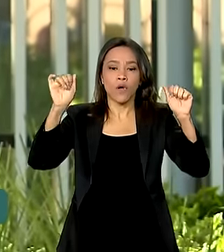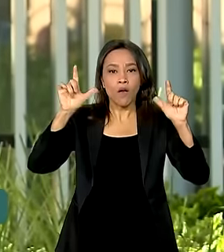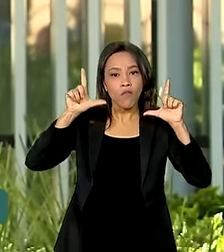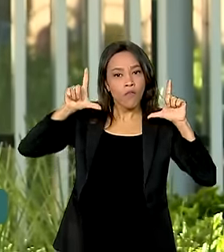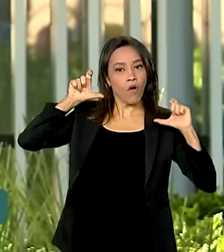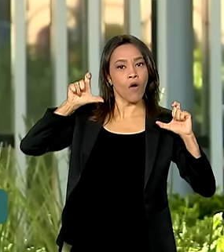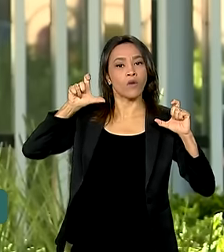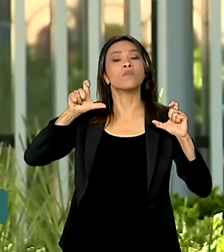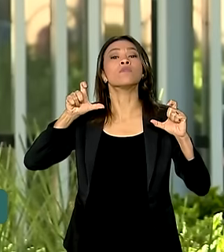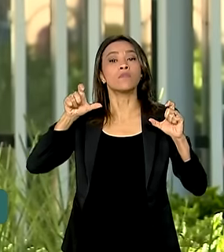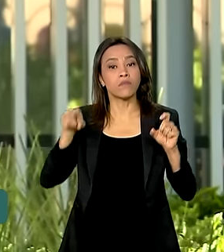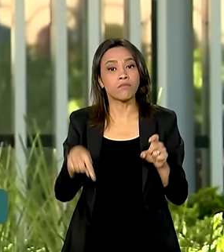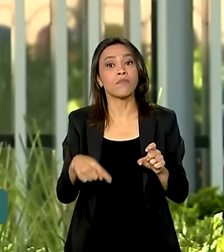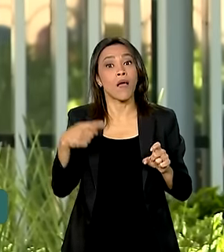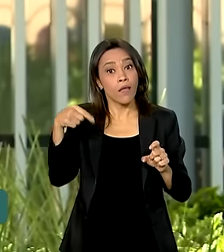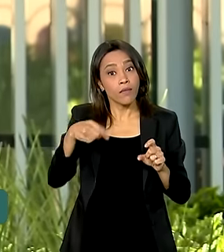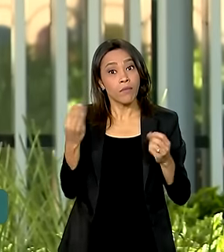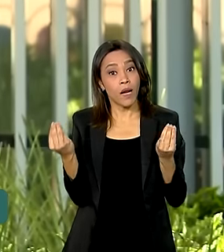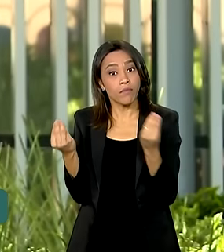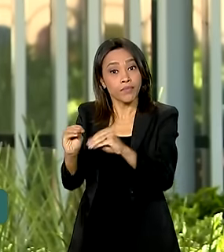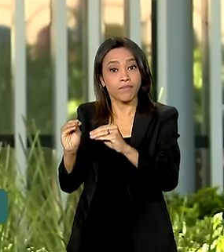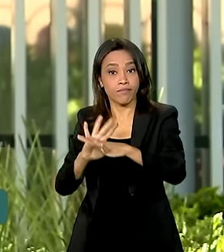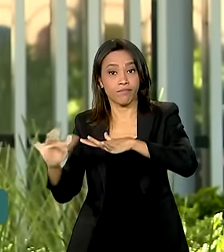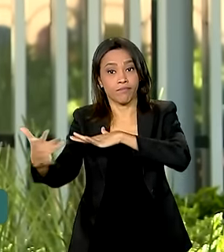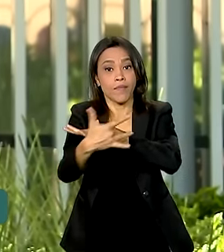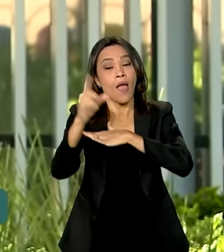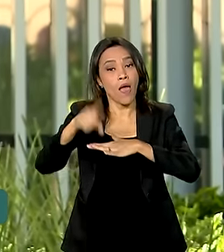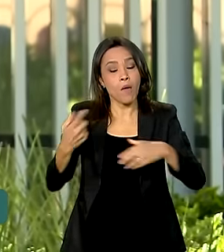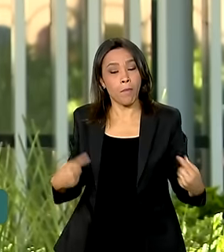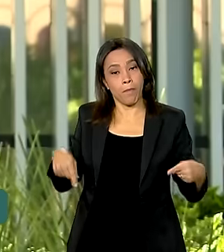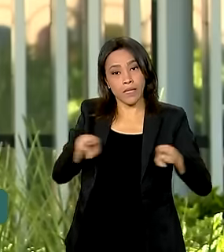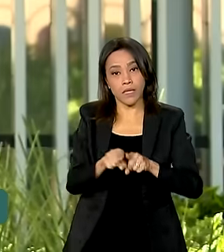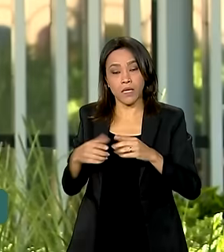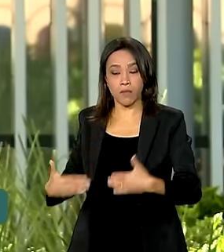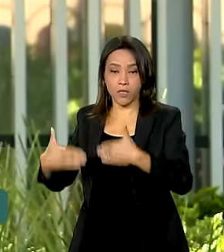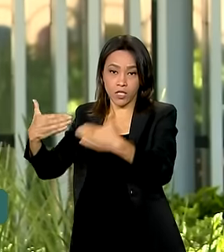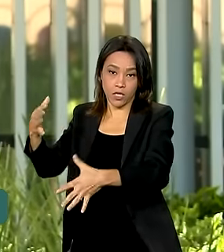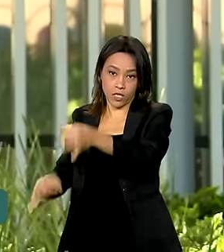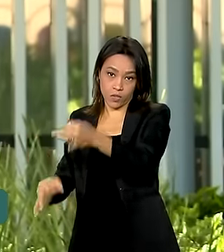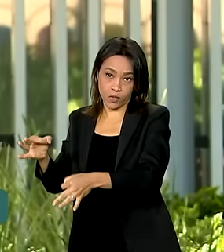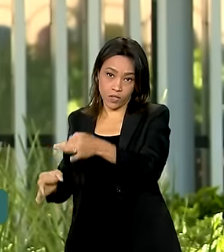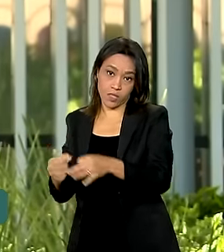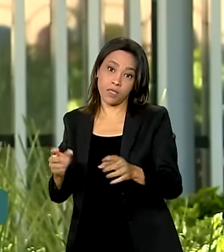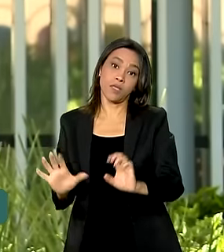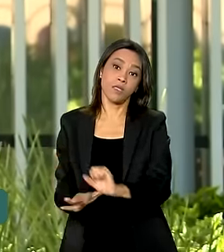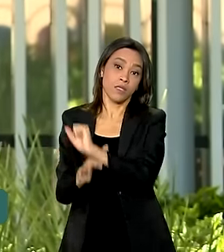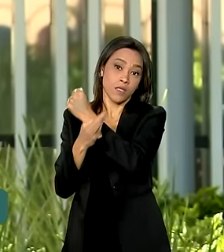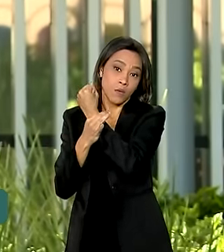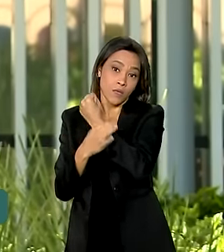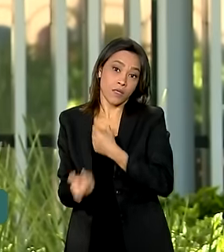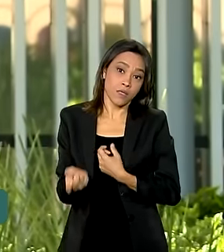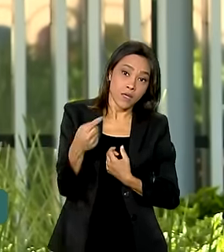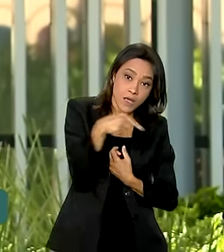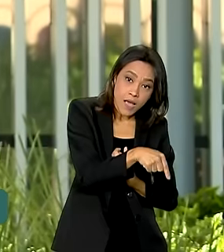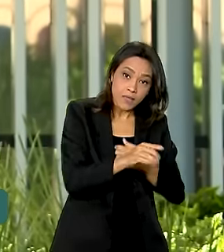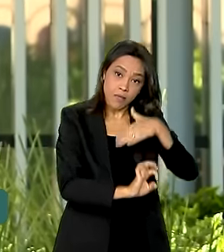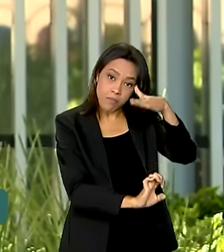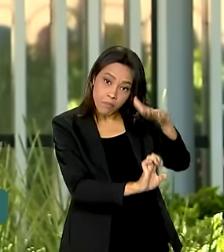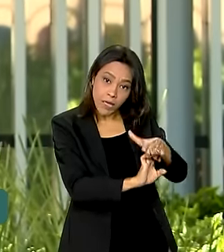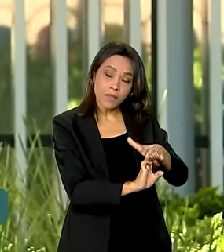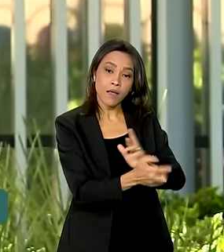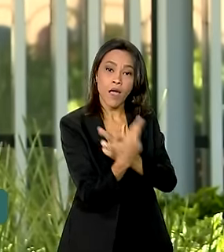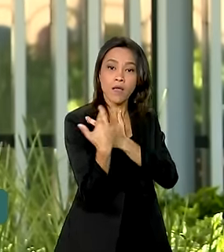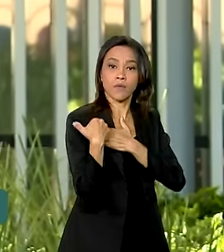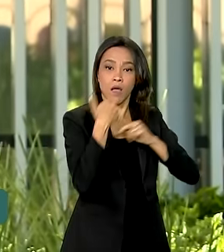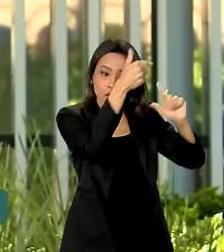sociais. A iniciativa é uma parceria entre o Ministério da Justiça e Segurança Pública e a empresa responsável pelas plataformas, que